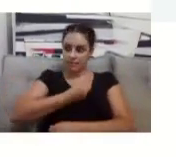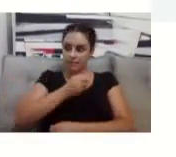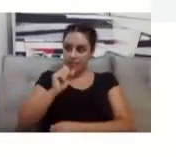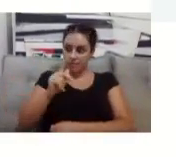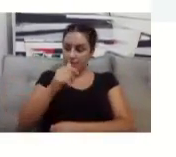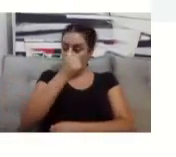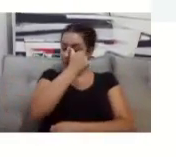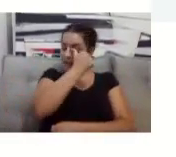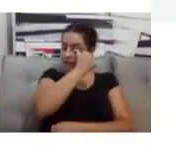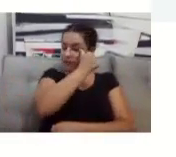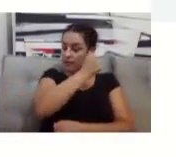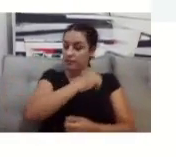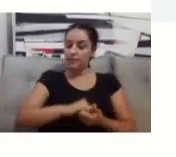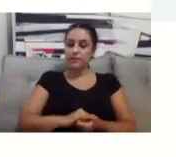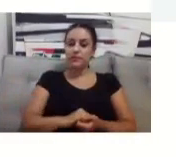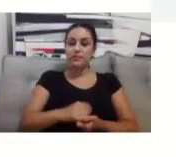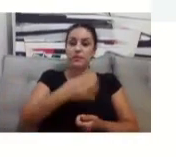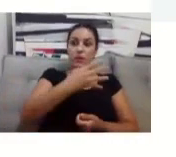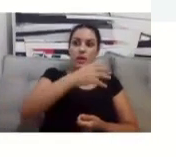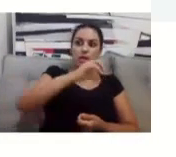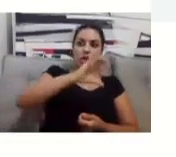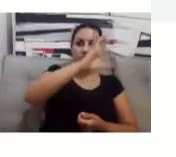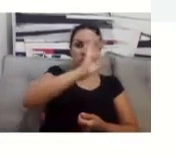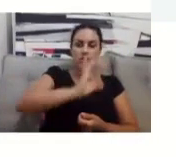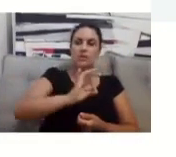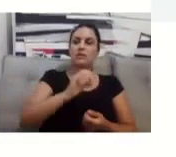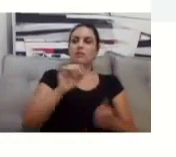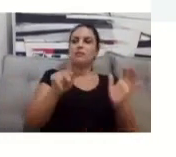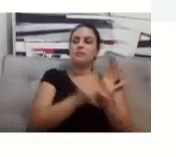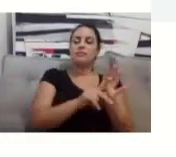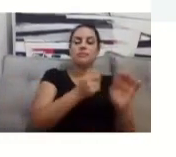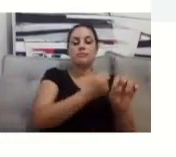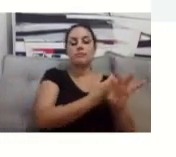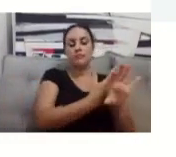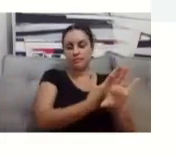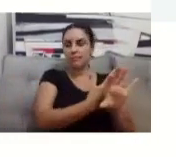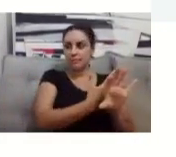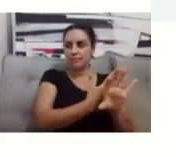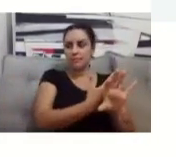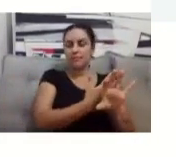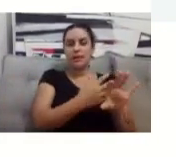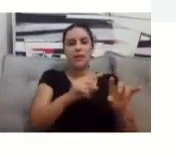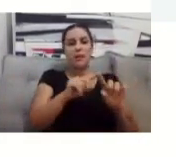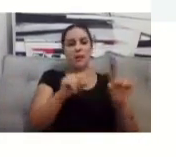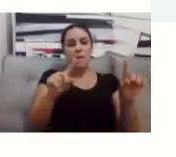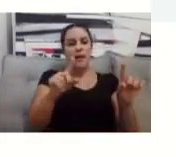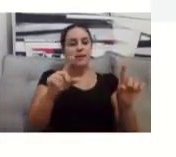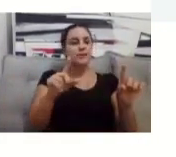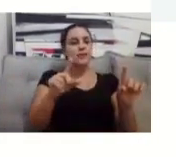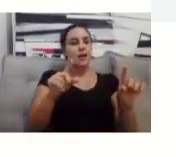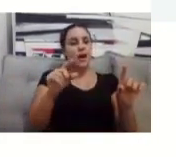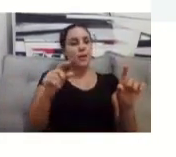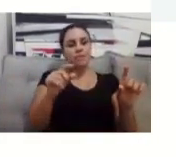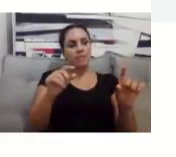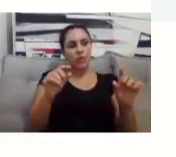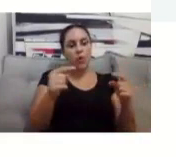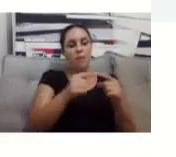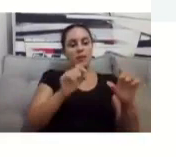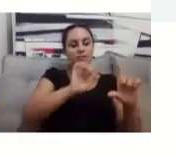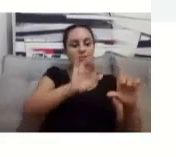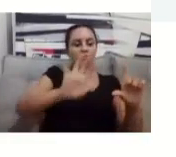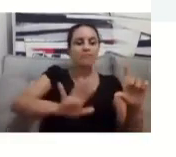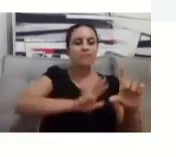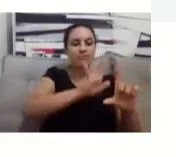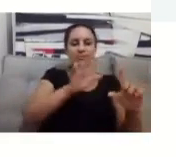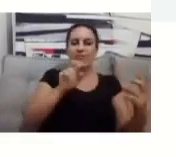é distribuída em atividades no ambiente virtual de aprendizagem, tá bom? Não sei se foi